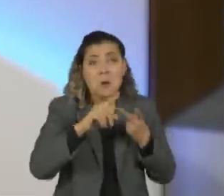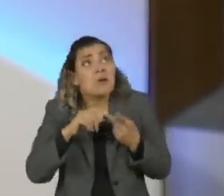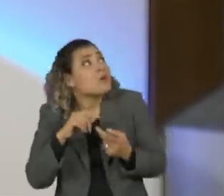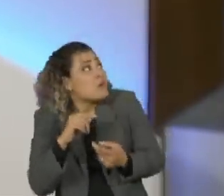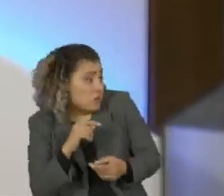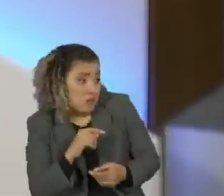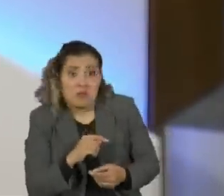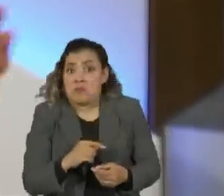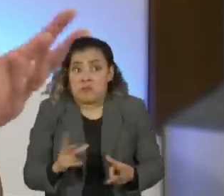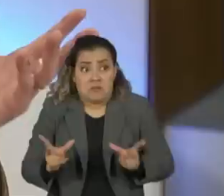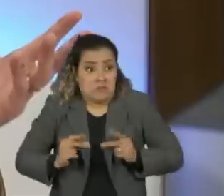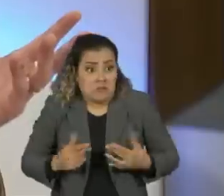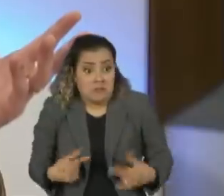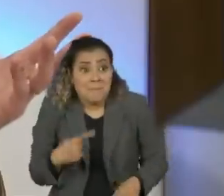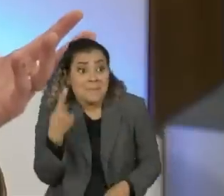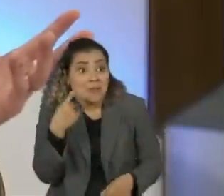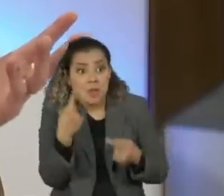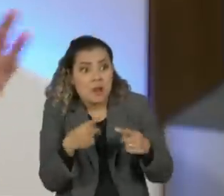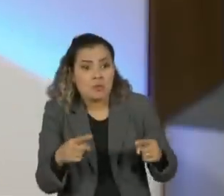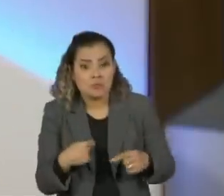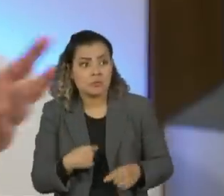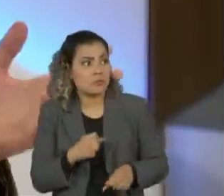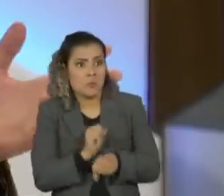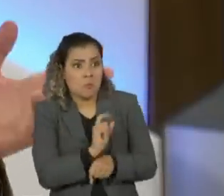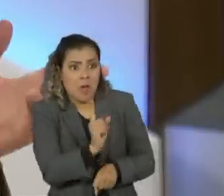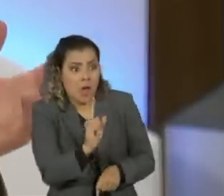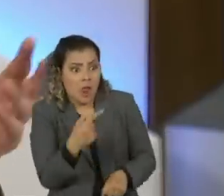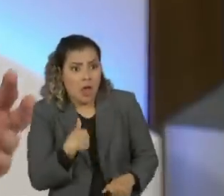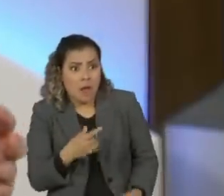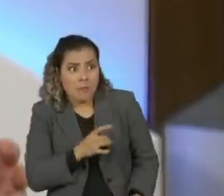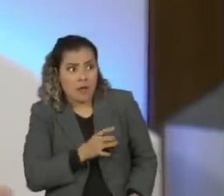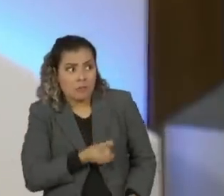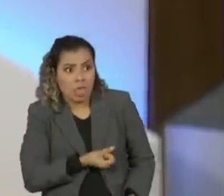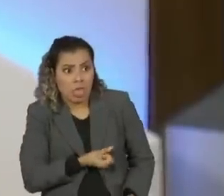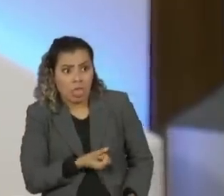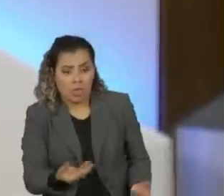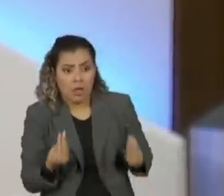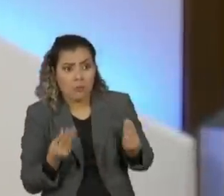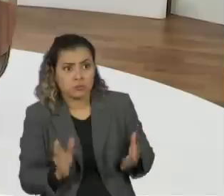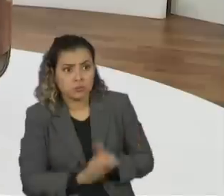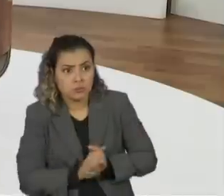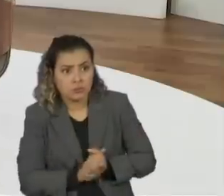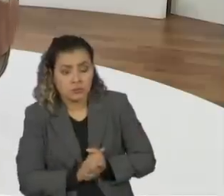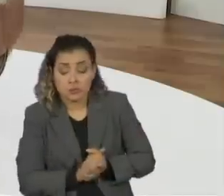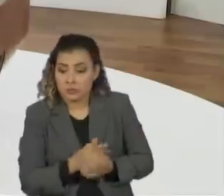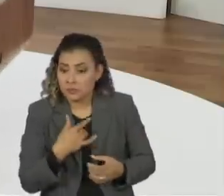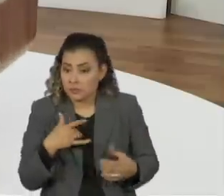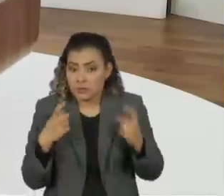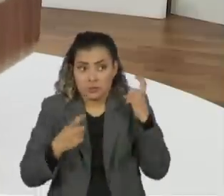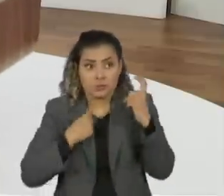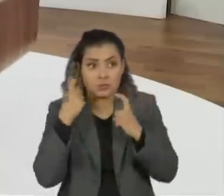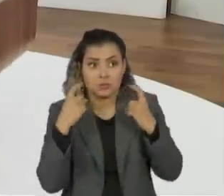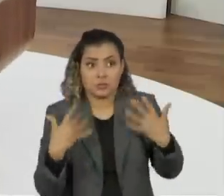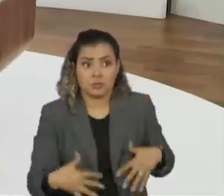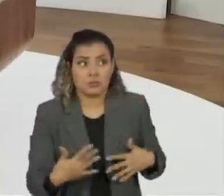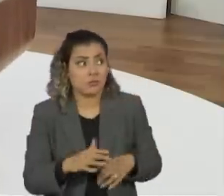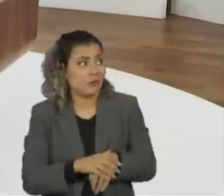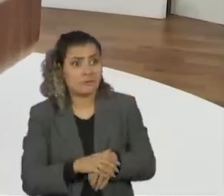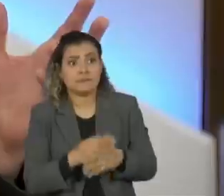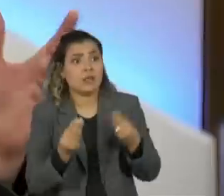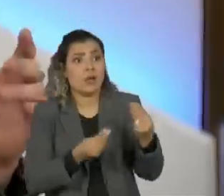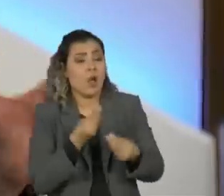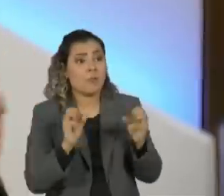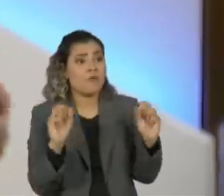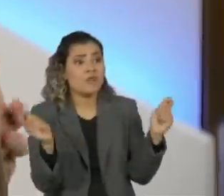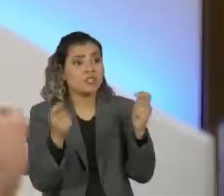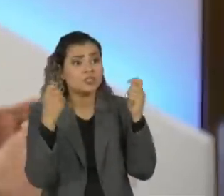primeira música, eu falei assim, ah, porra, vou parar, eu não vou, eu vou continuar. Já estava possesso com a administração